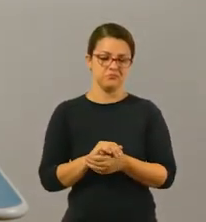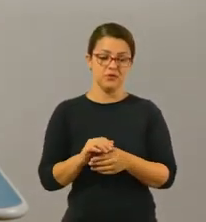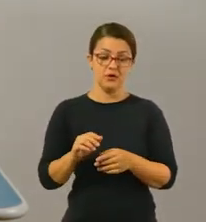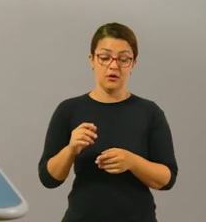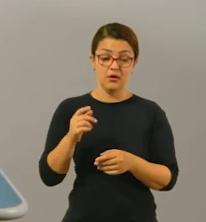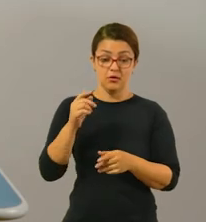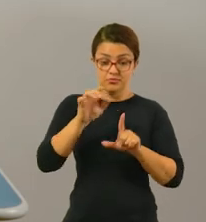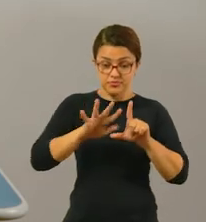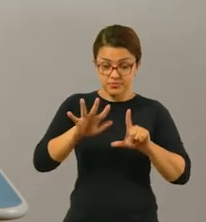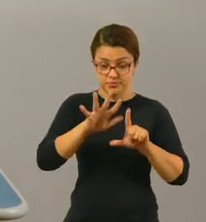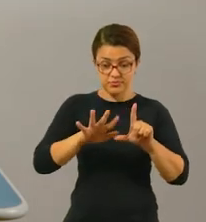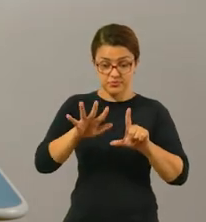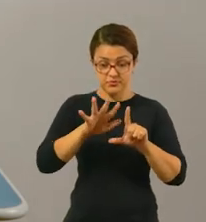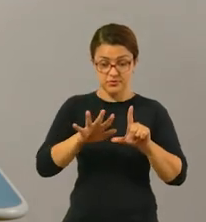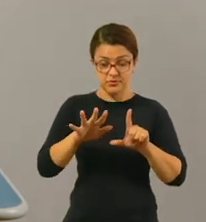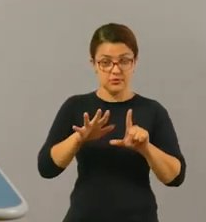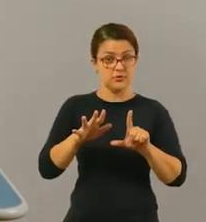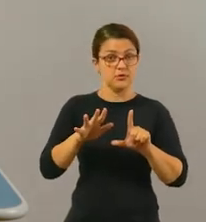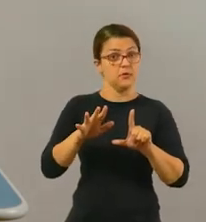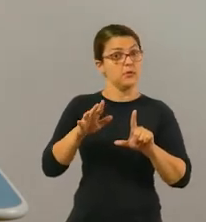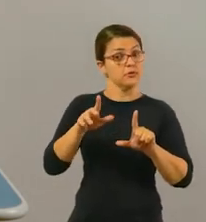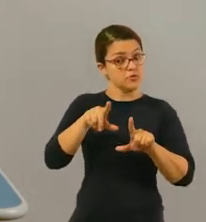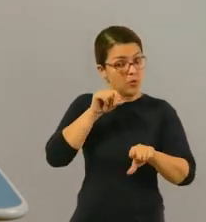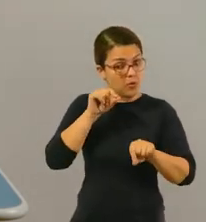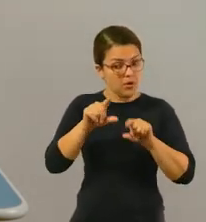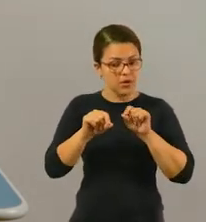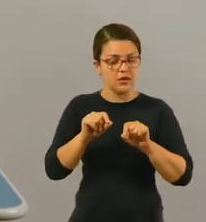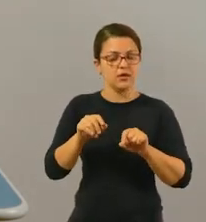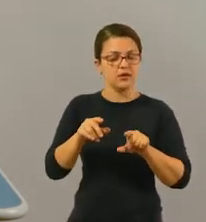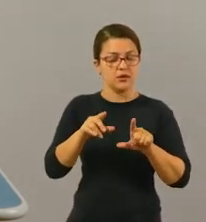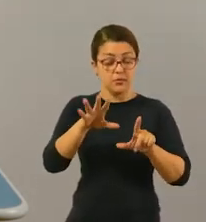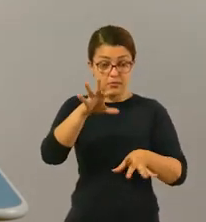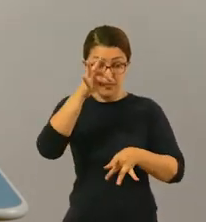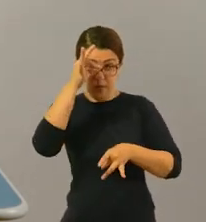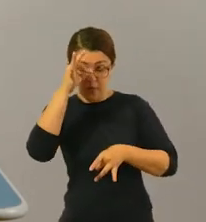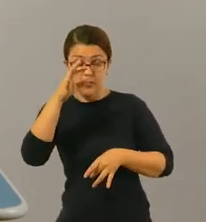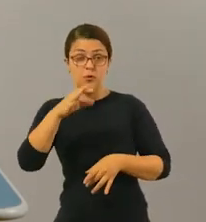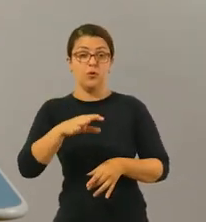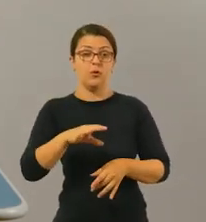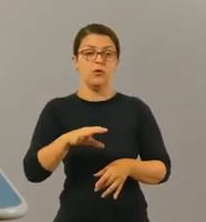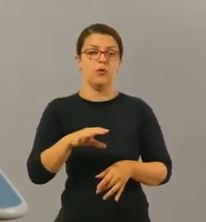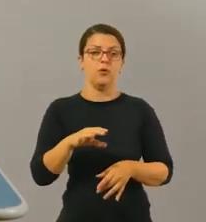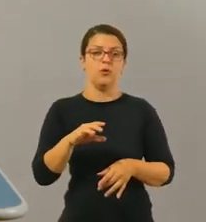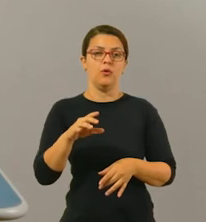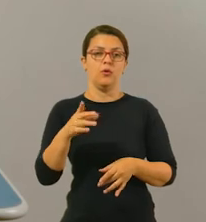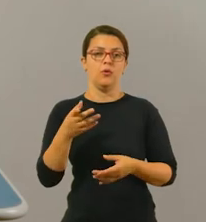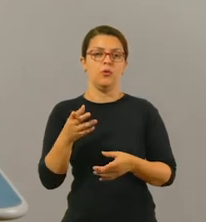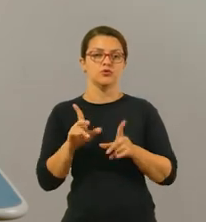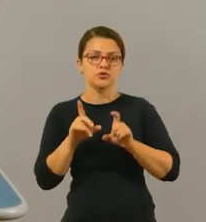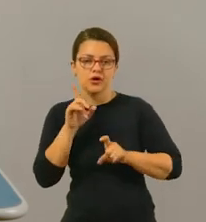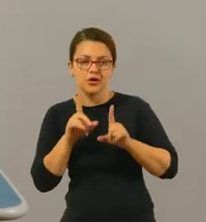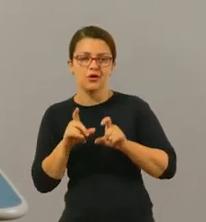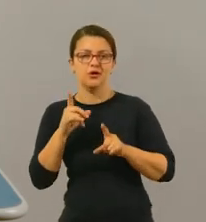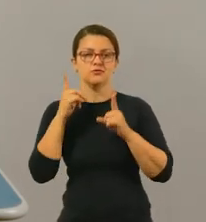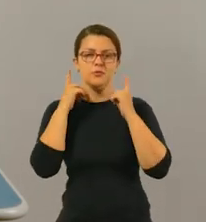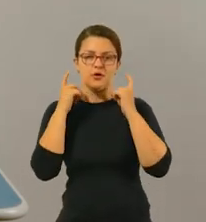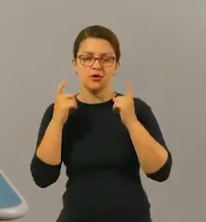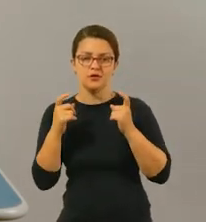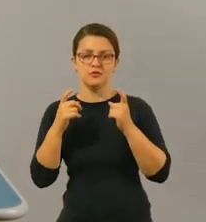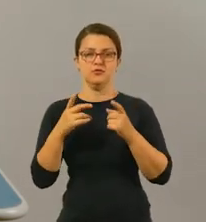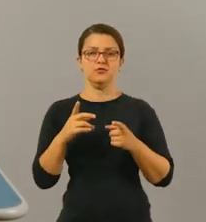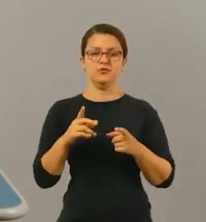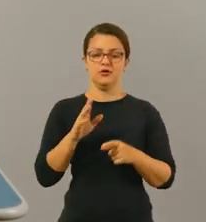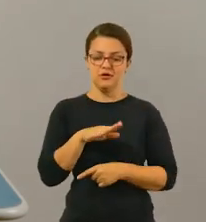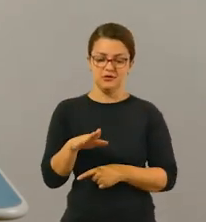que ser em imagens que seja possível ela reproduzir o som, a realizar o gesto, seja possível ela registrar no caderno,